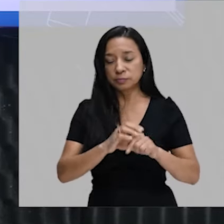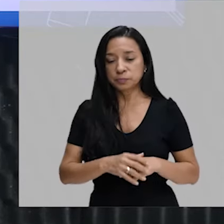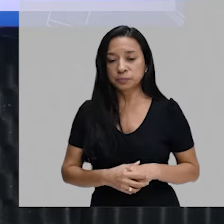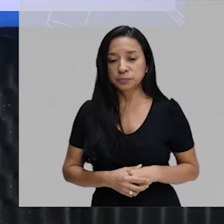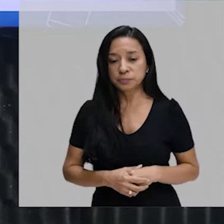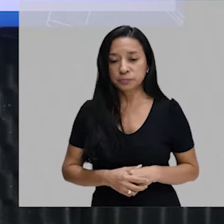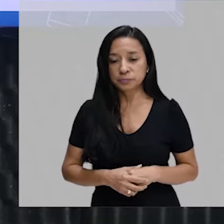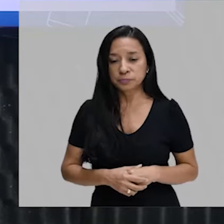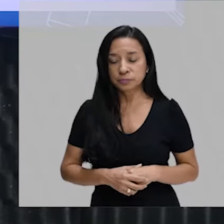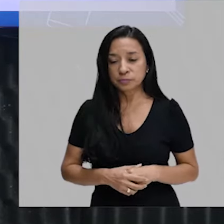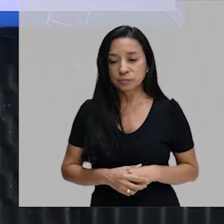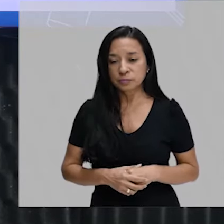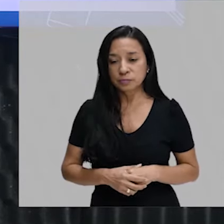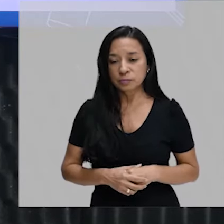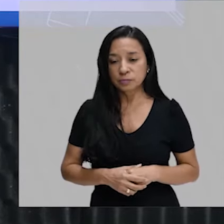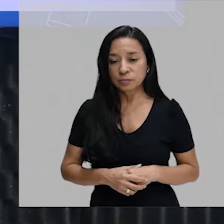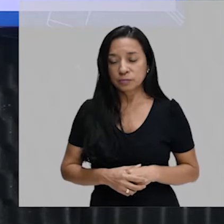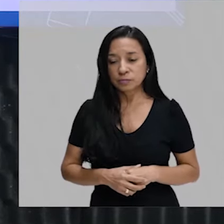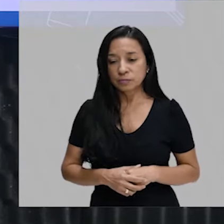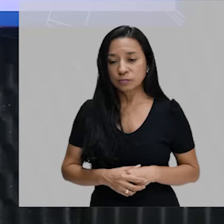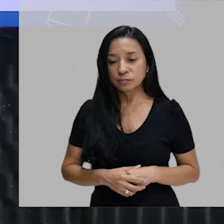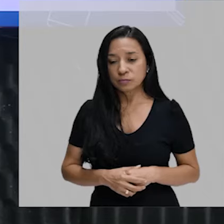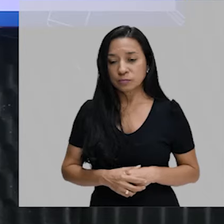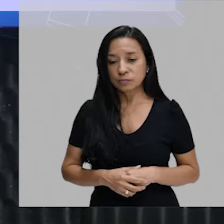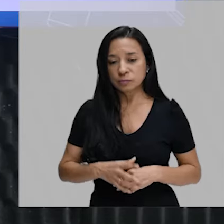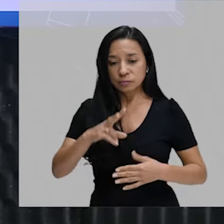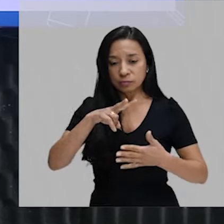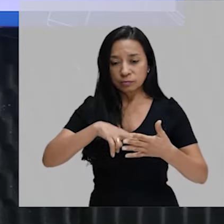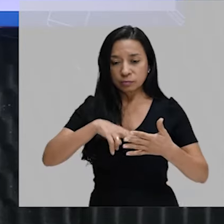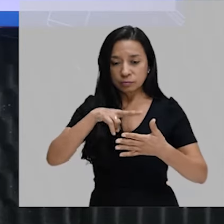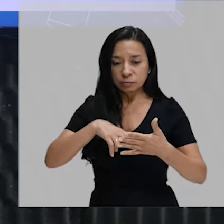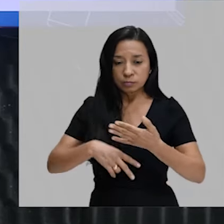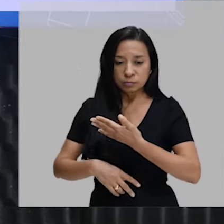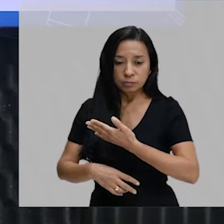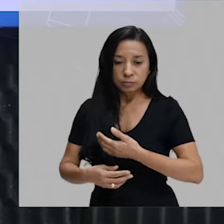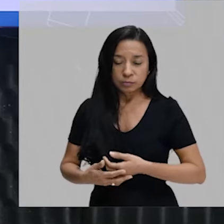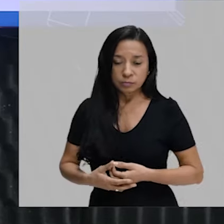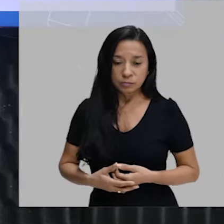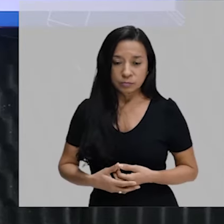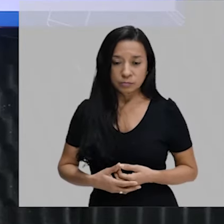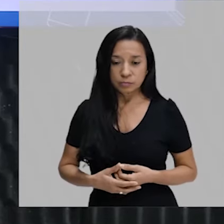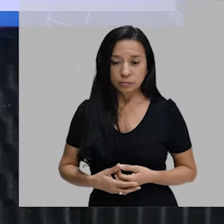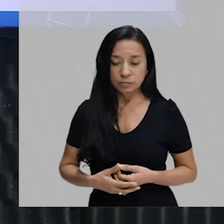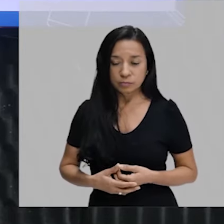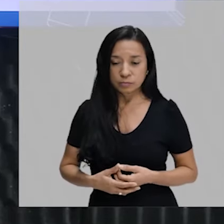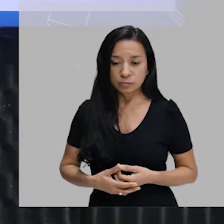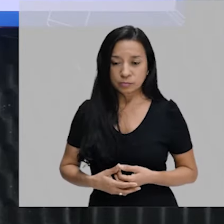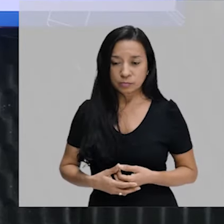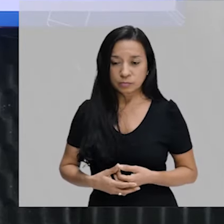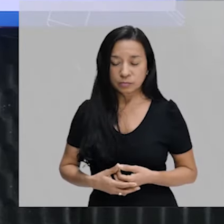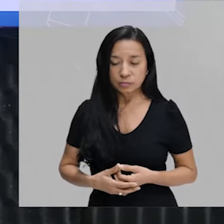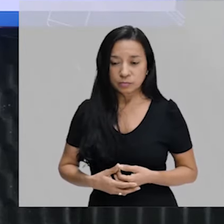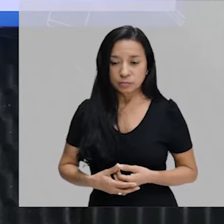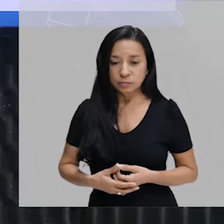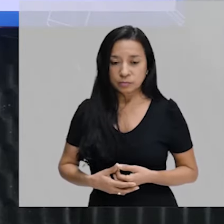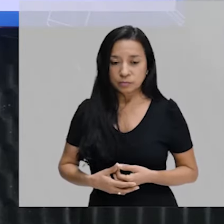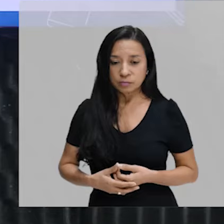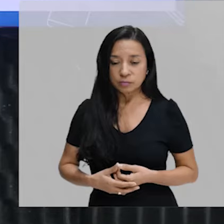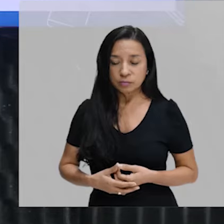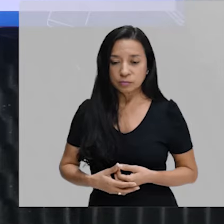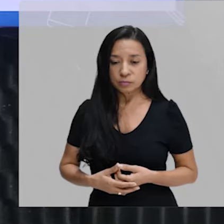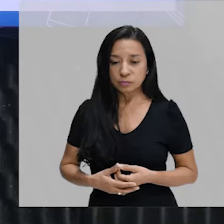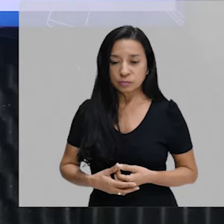contêm DNA. Este controla a síntese de ribonucleoproteínas que formarão o nucleolo